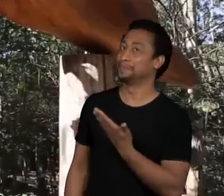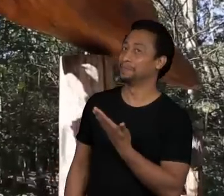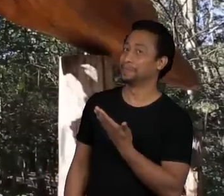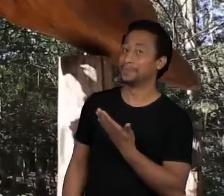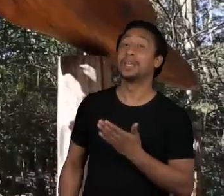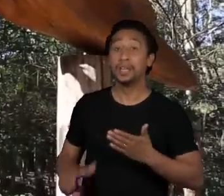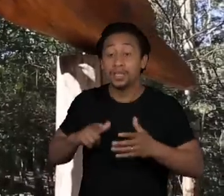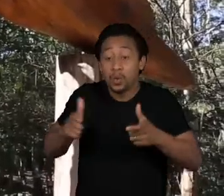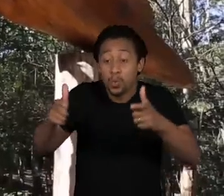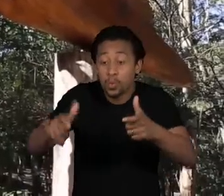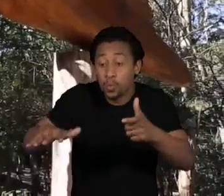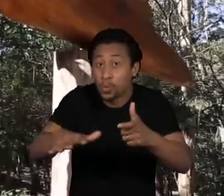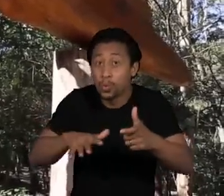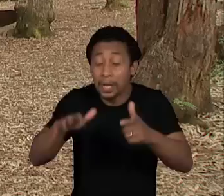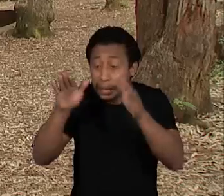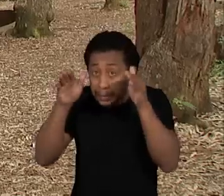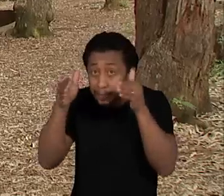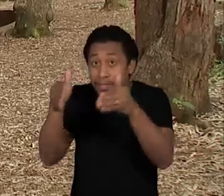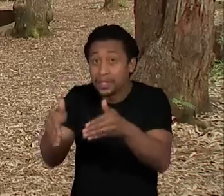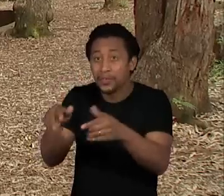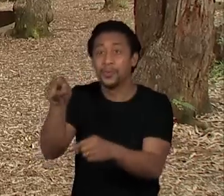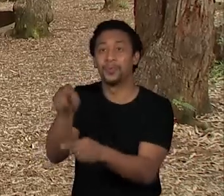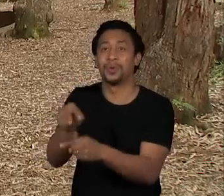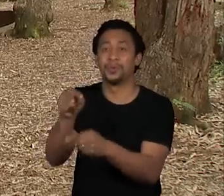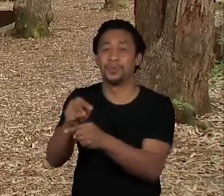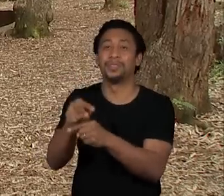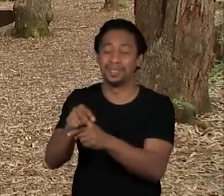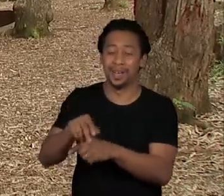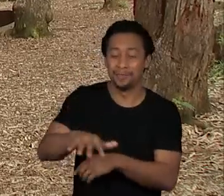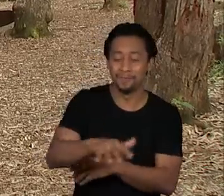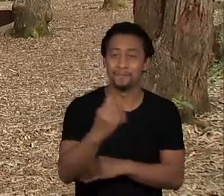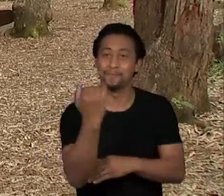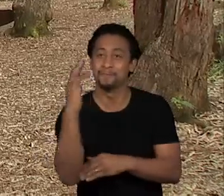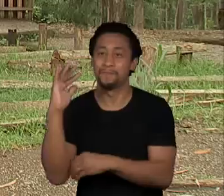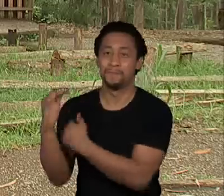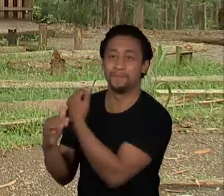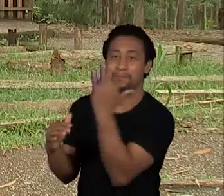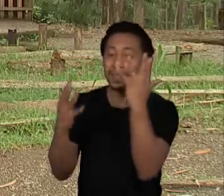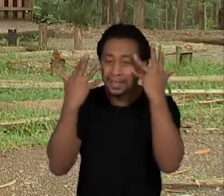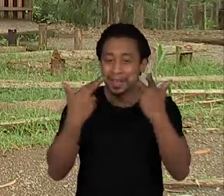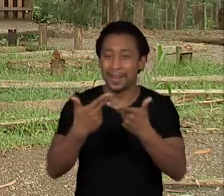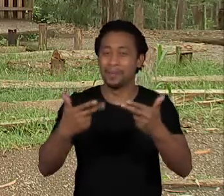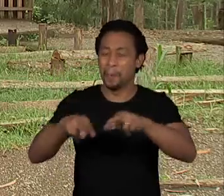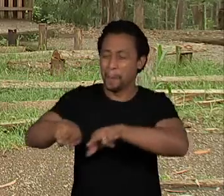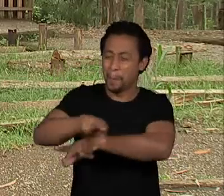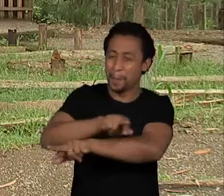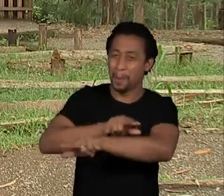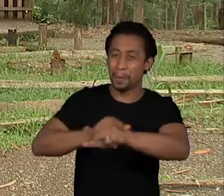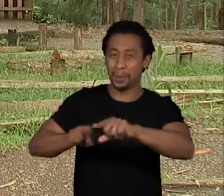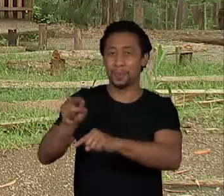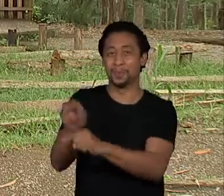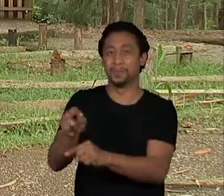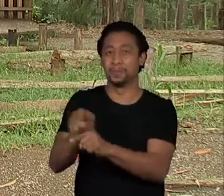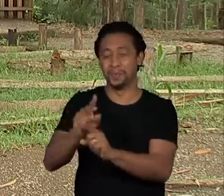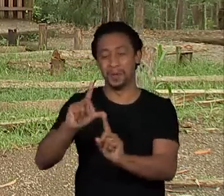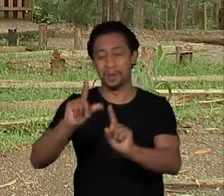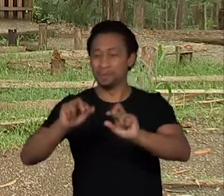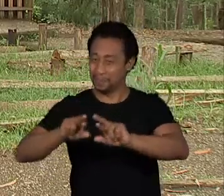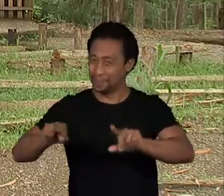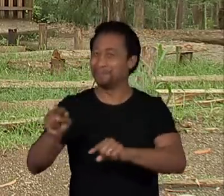restrita, destinada à preservação do ecossistema e da diversidade de espécies animais e vegetais.